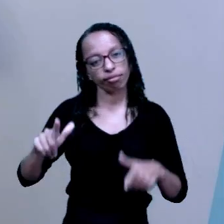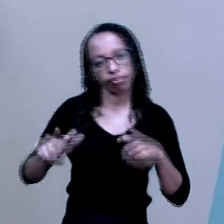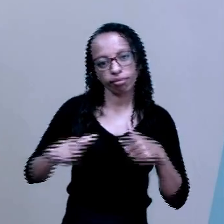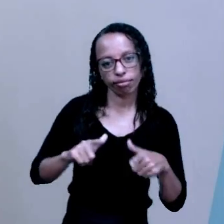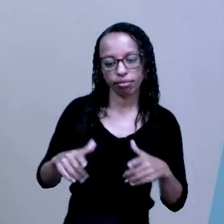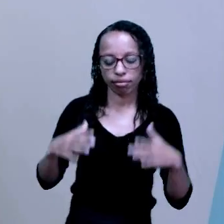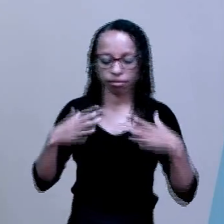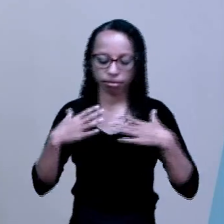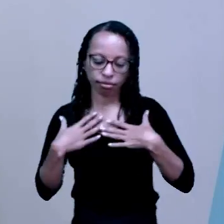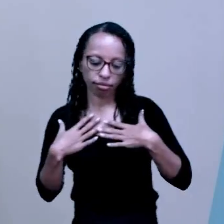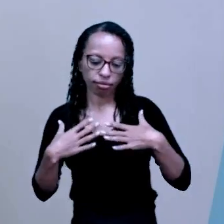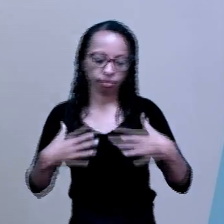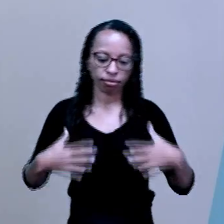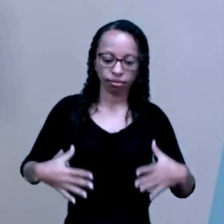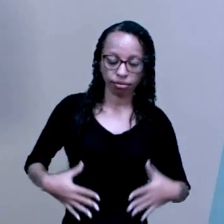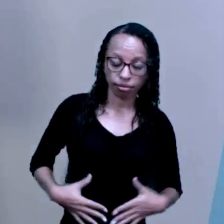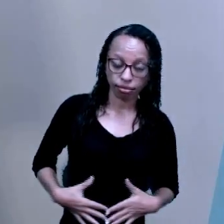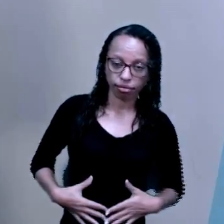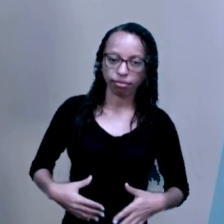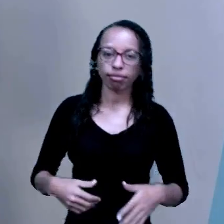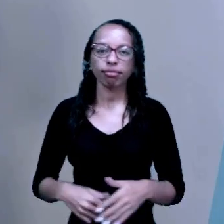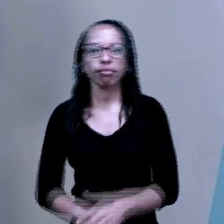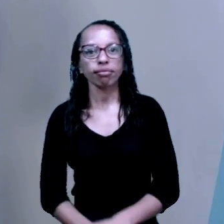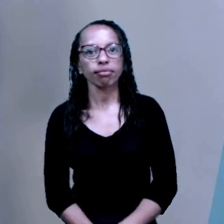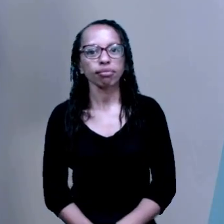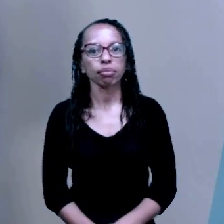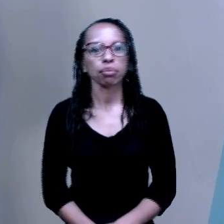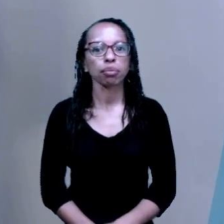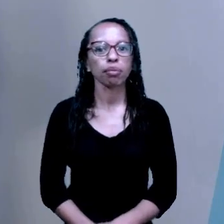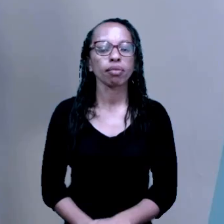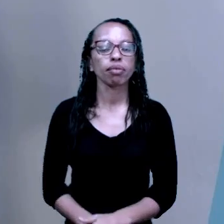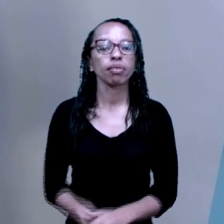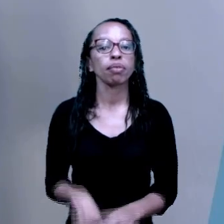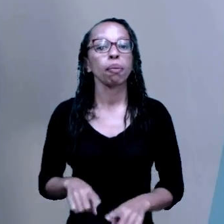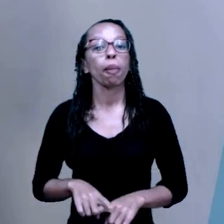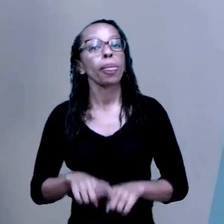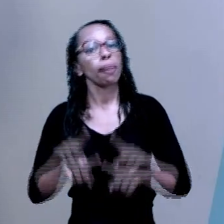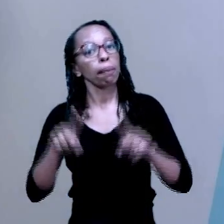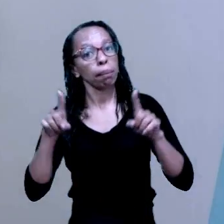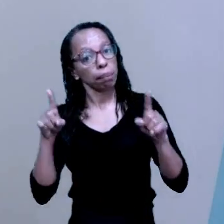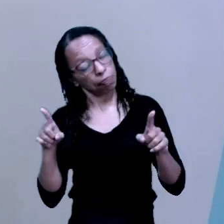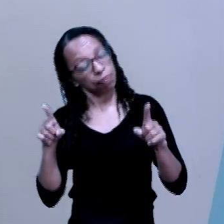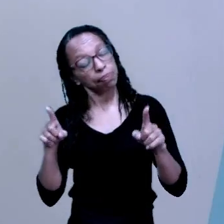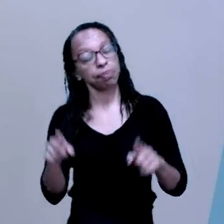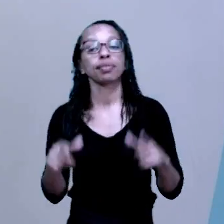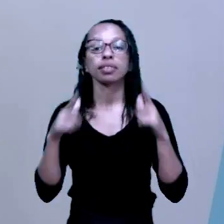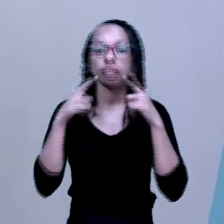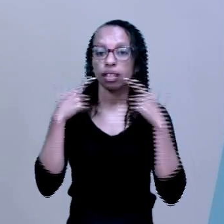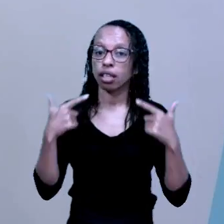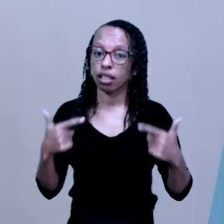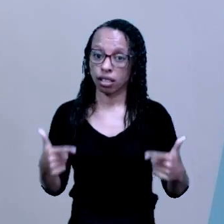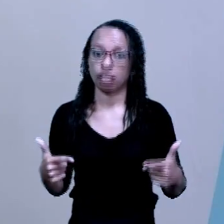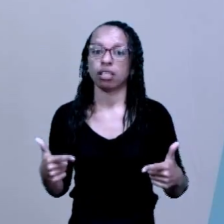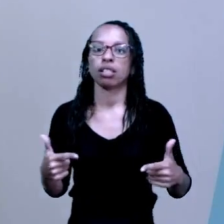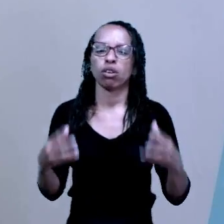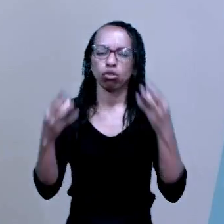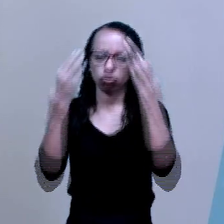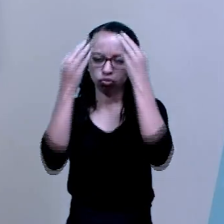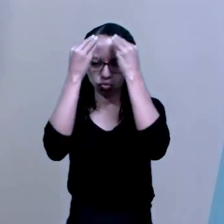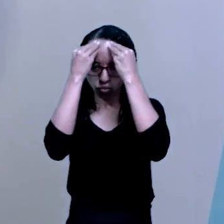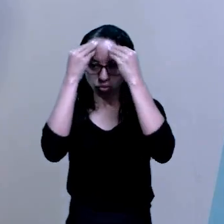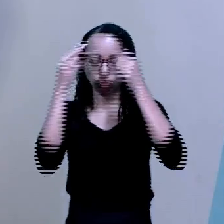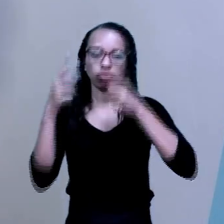a cor, o trabalho com o traço. Já a linguagem verbal, vai ser a linguagem que eu vou utilizar